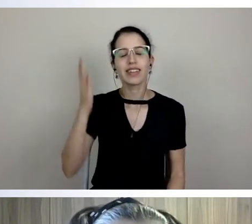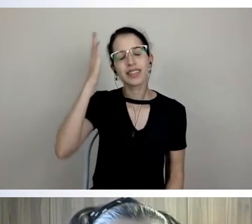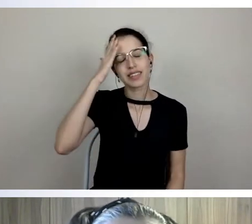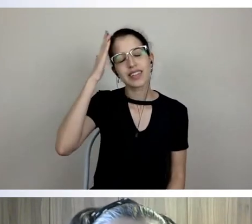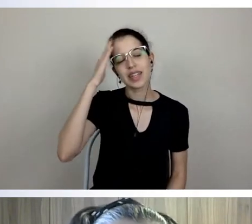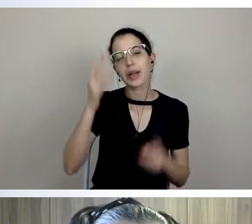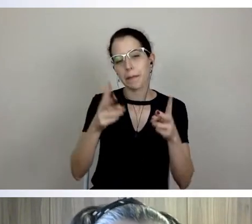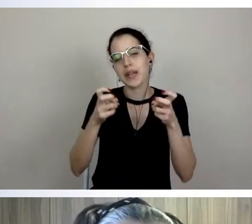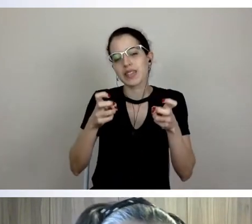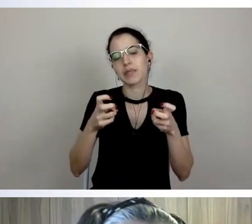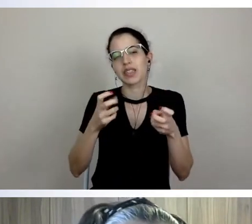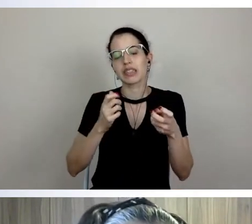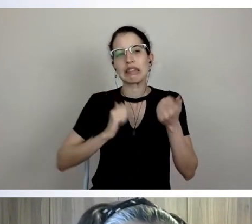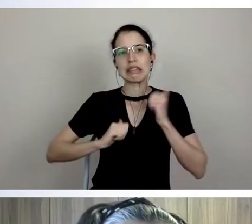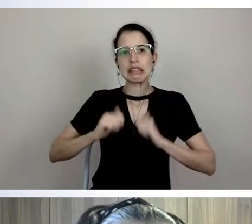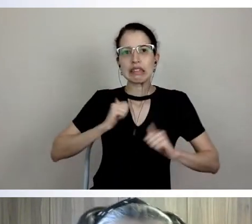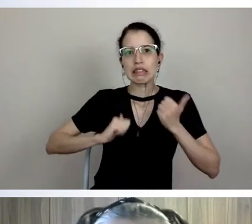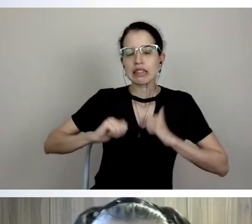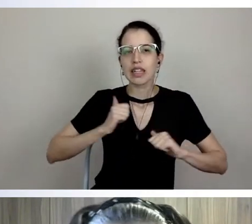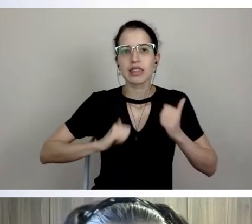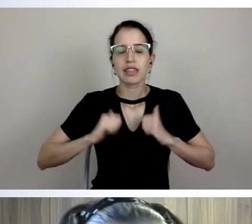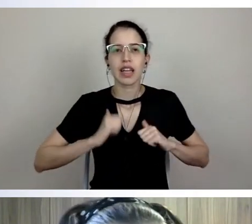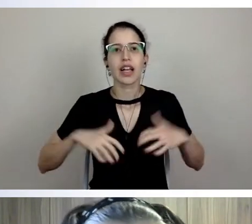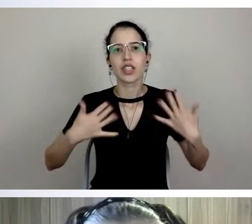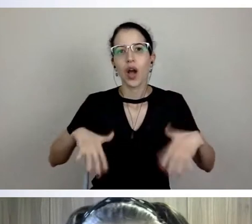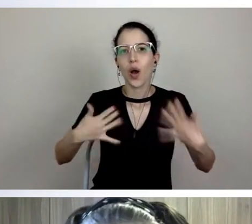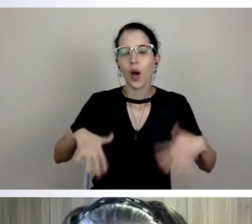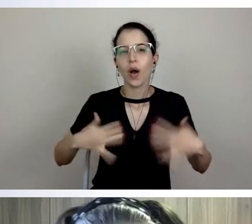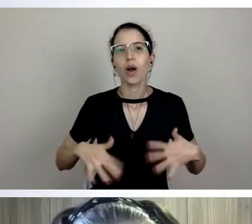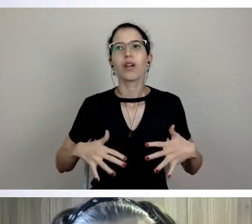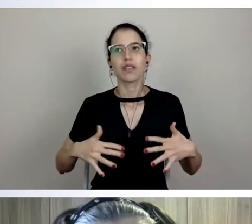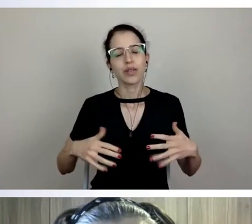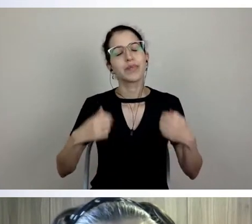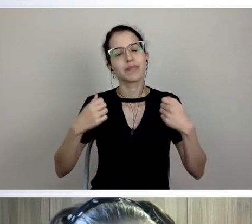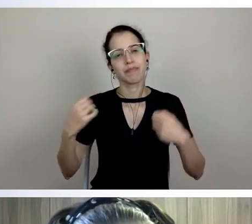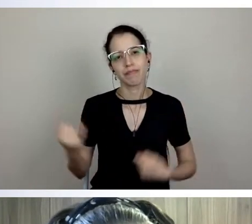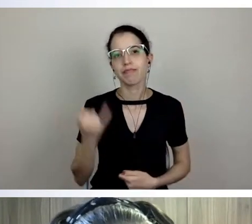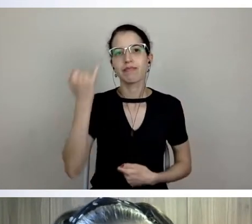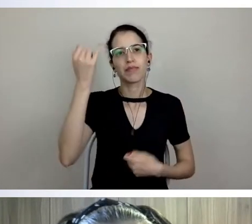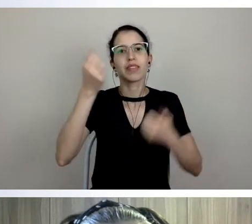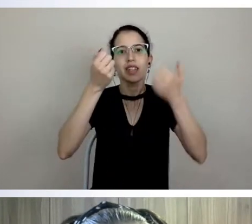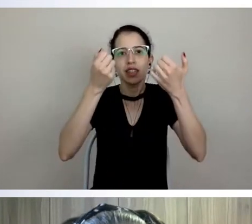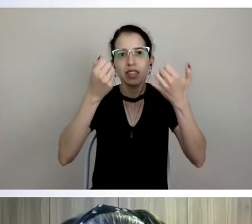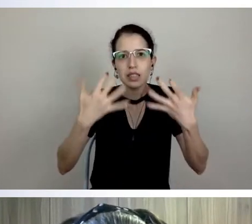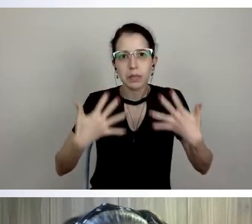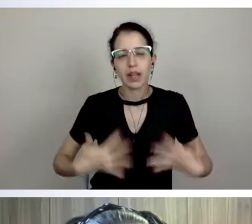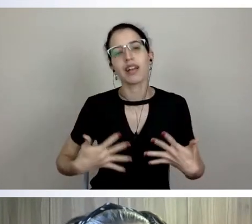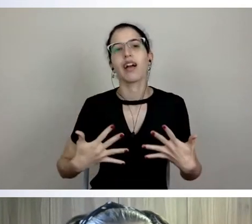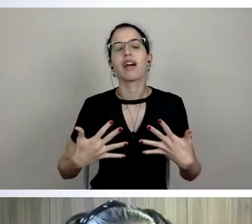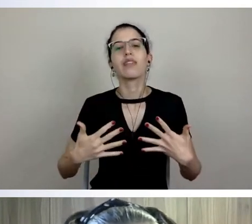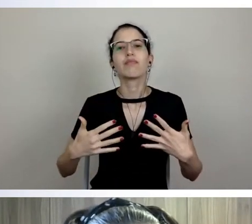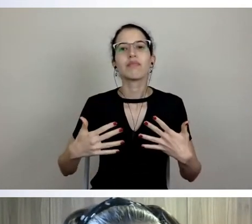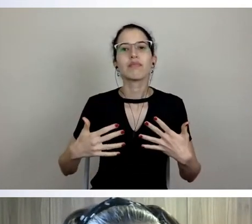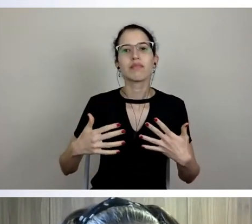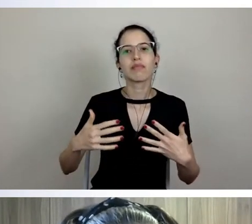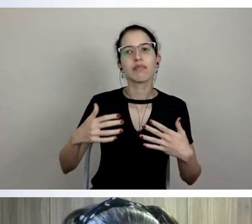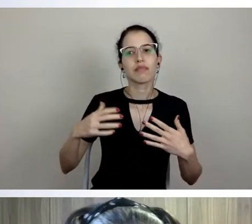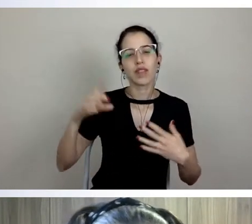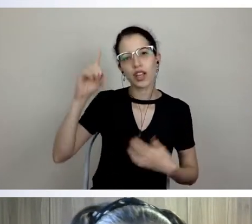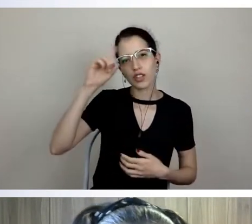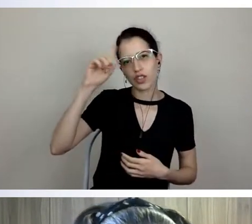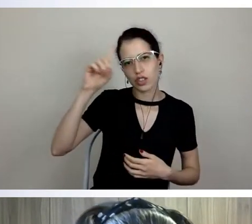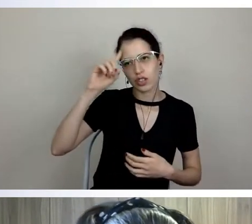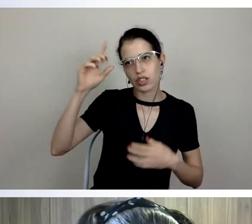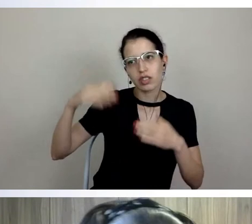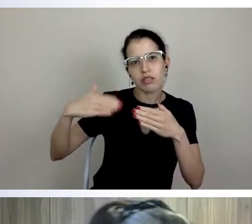e eu acho que é importante a gente falar agora um pouco como que acontecem os próximos dias, as próximas semanas, como que essas definições vão sendo